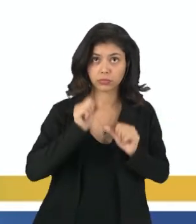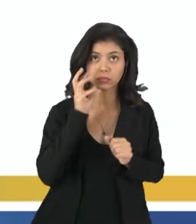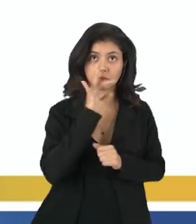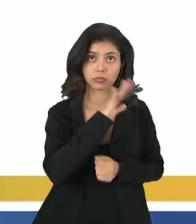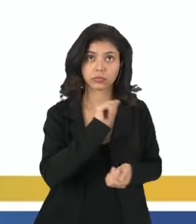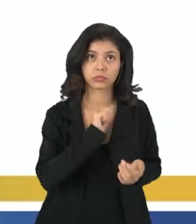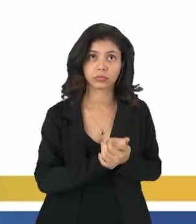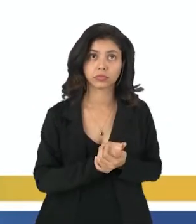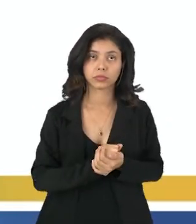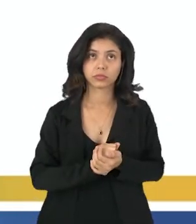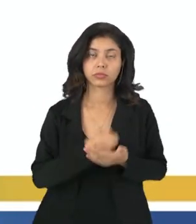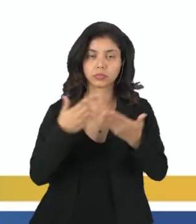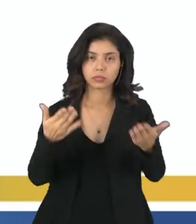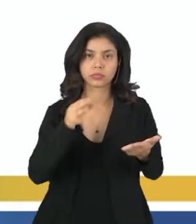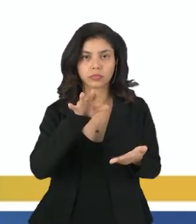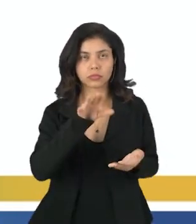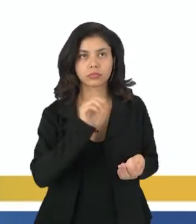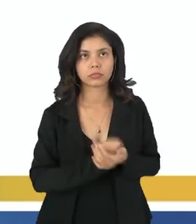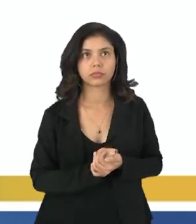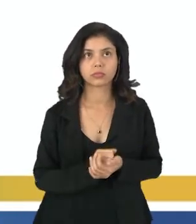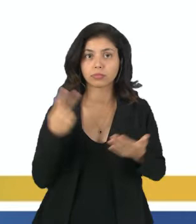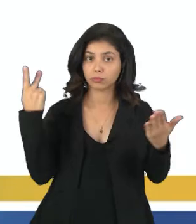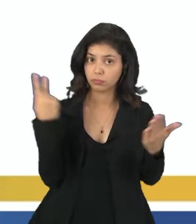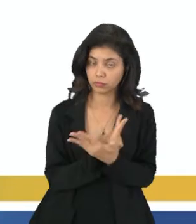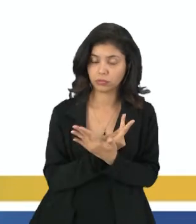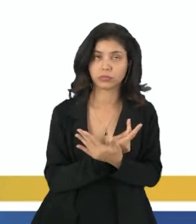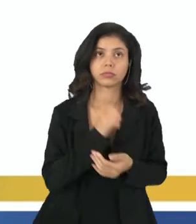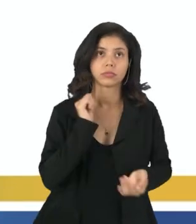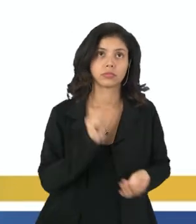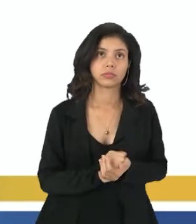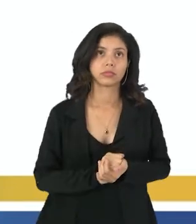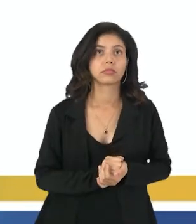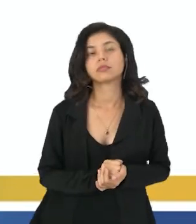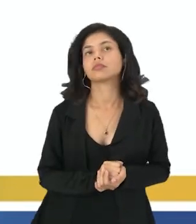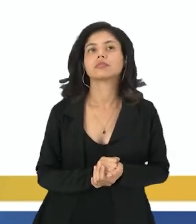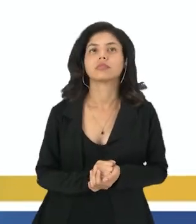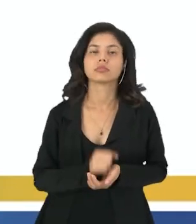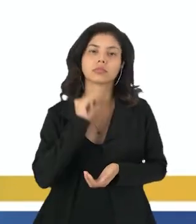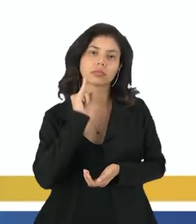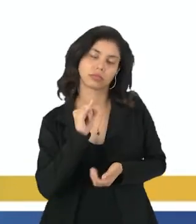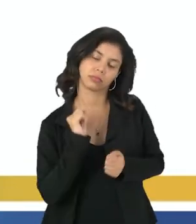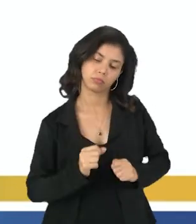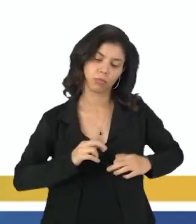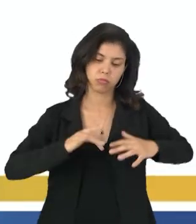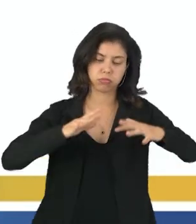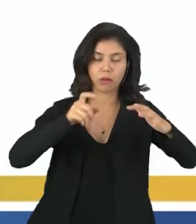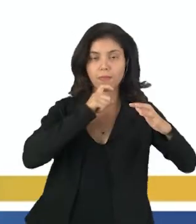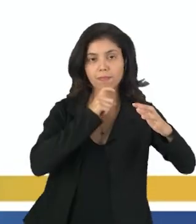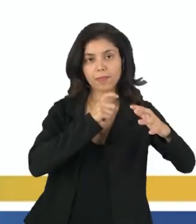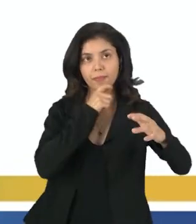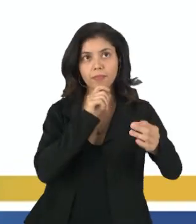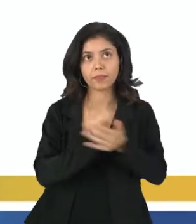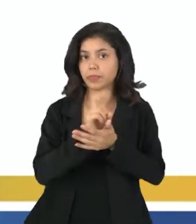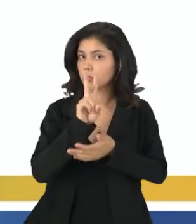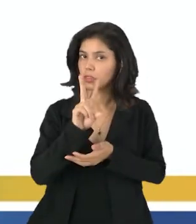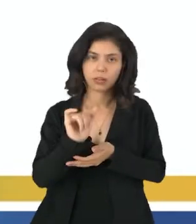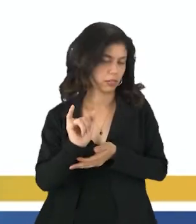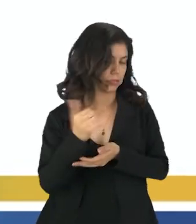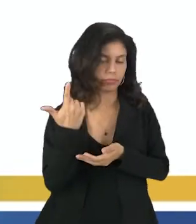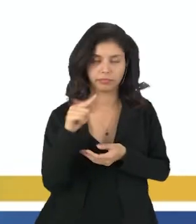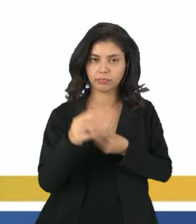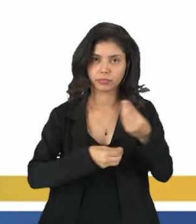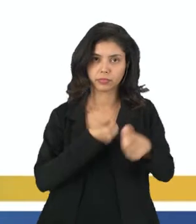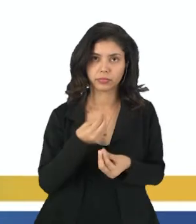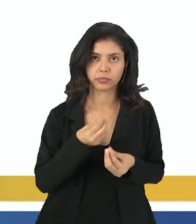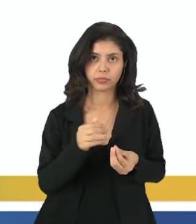a troca de calor no congelador. Isso aí, pessoal, é errado. Se você deixar acumular o gelo no congelador, não vai fazer com